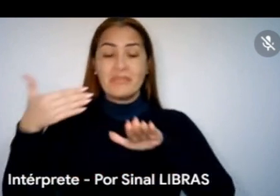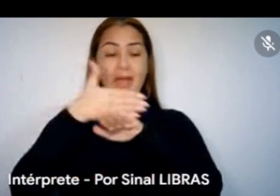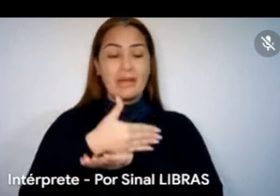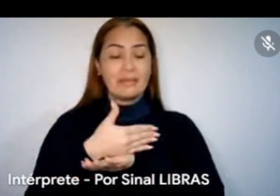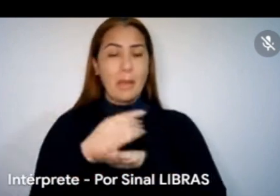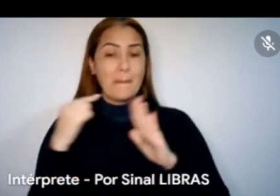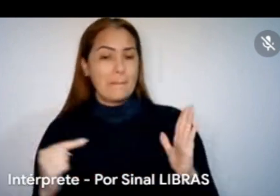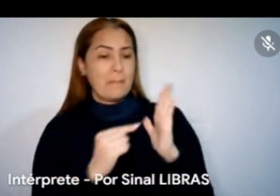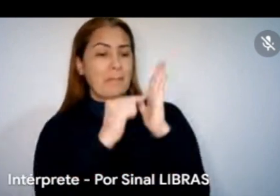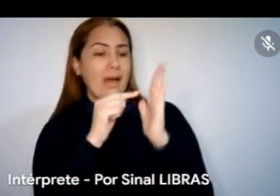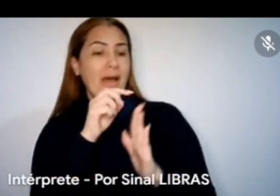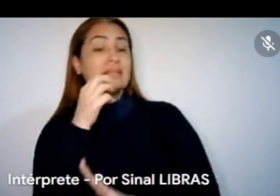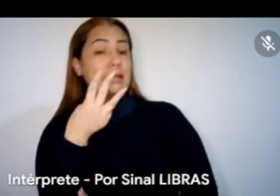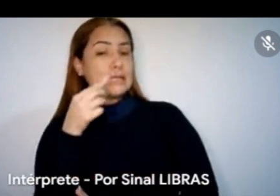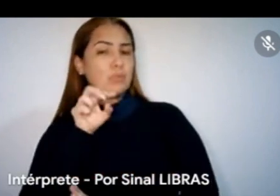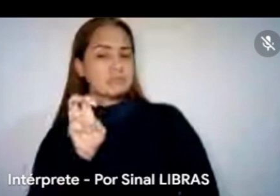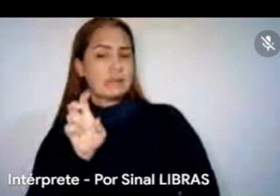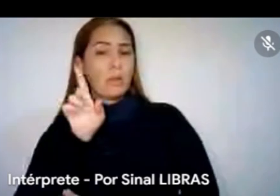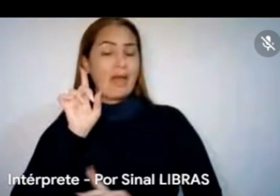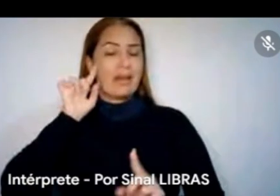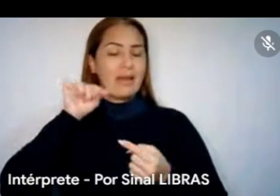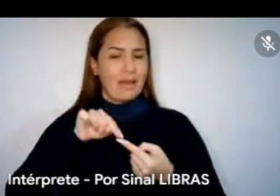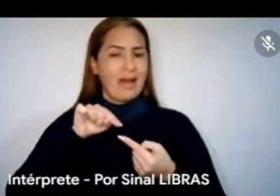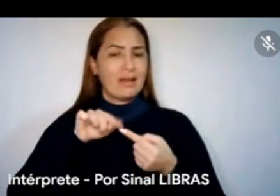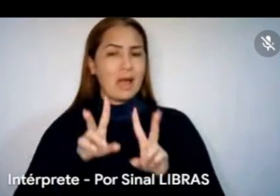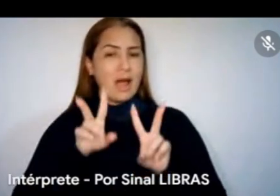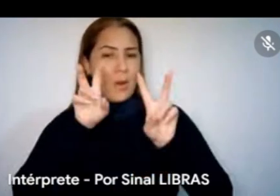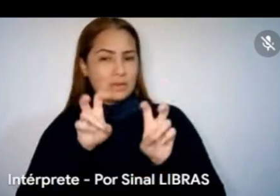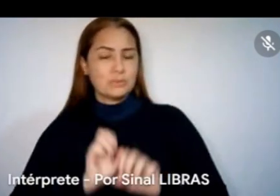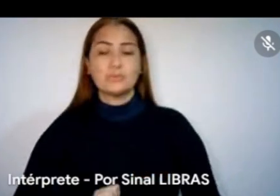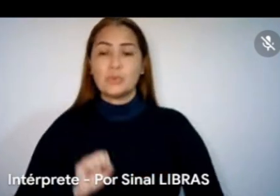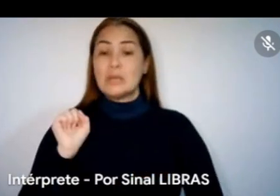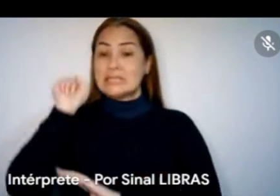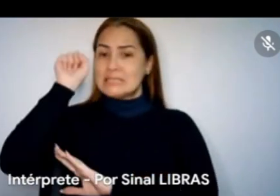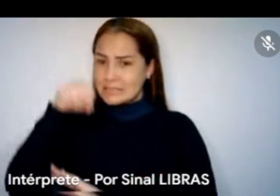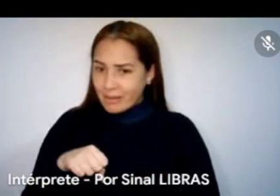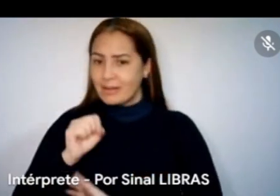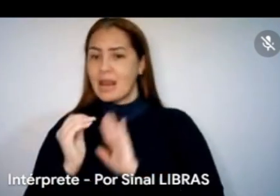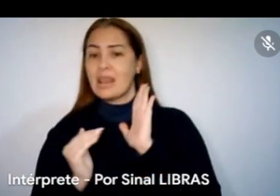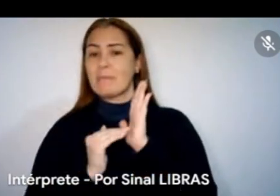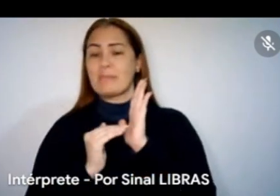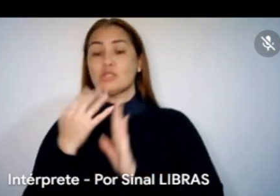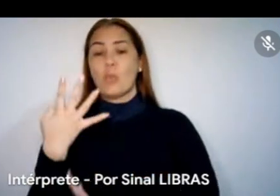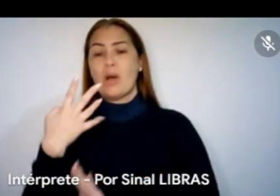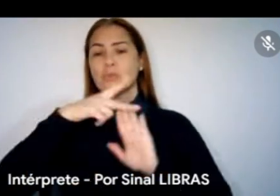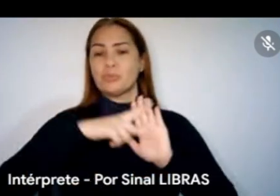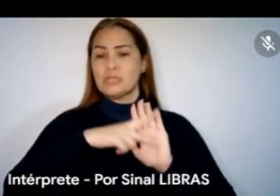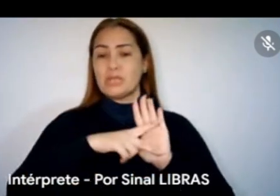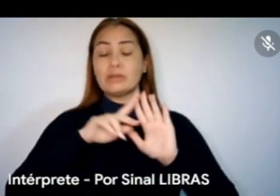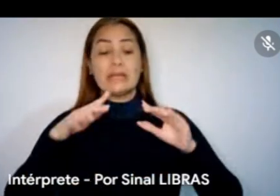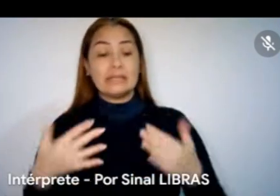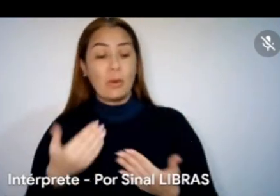.5, que seria relacionado a, sim, com limite de até 4 projetos. Uma pessoa aprovar 4